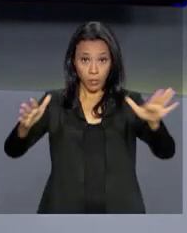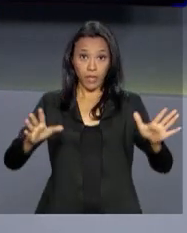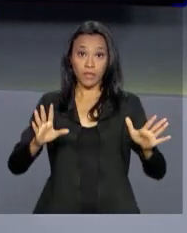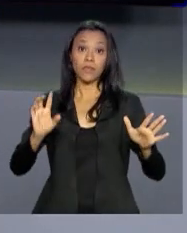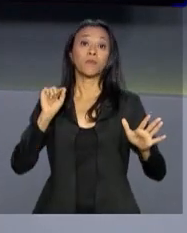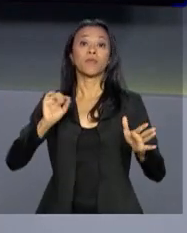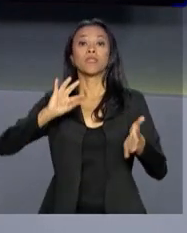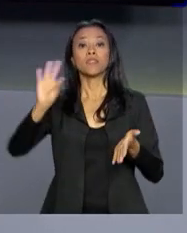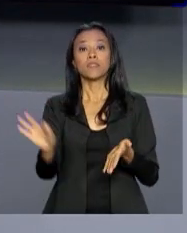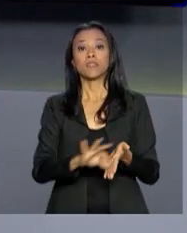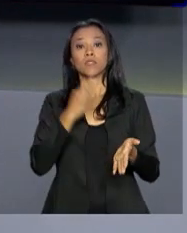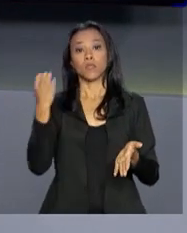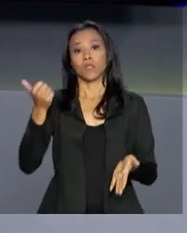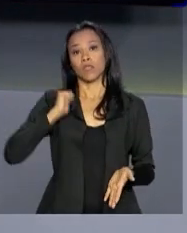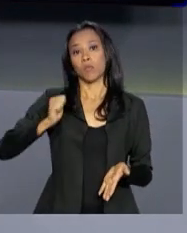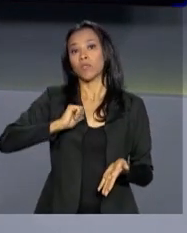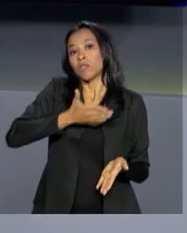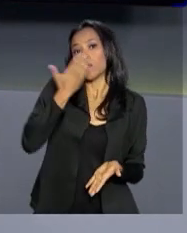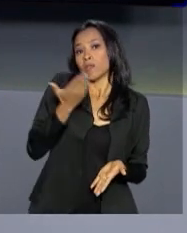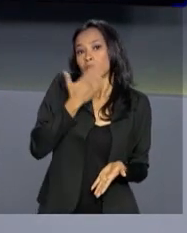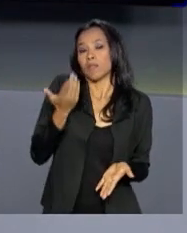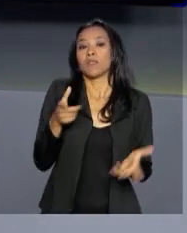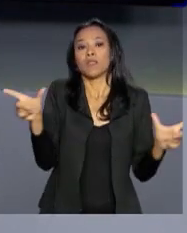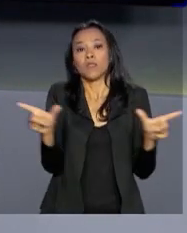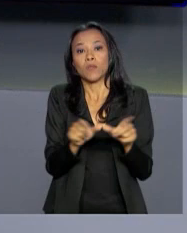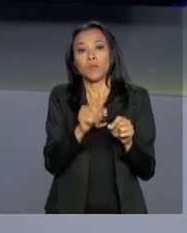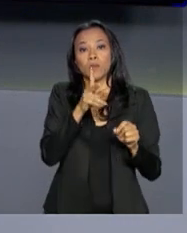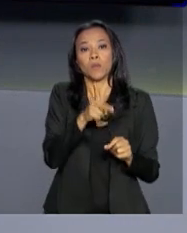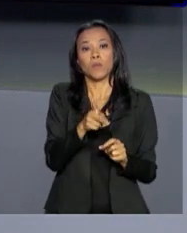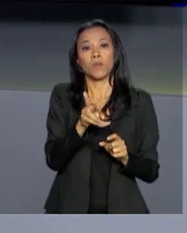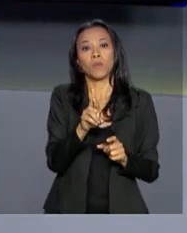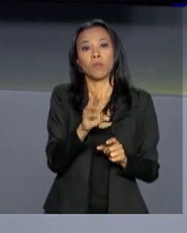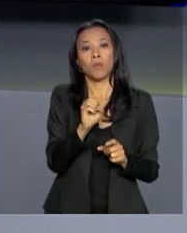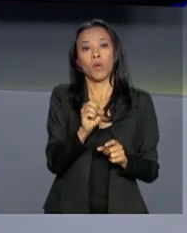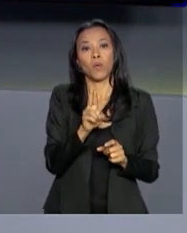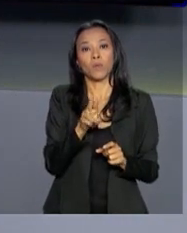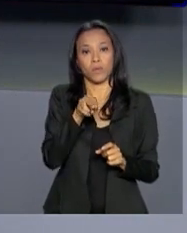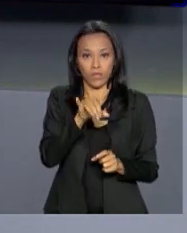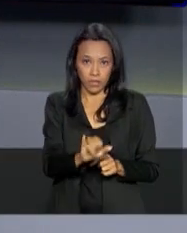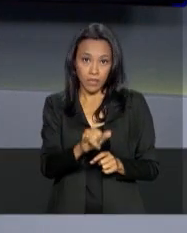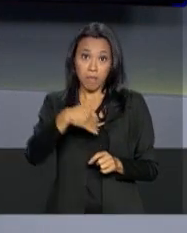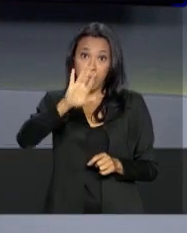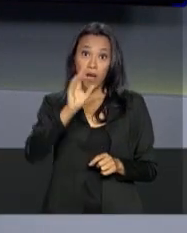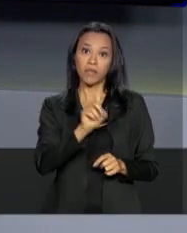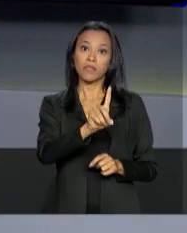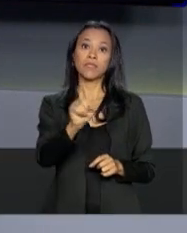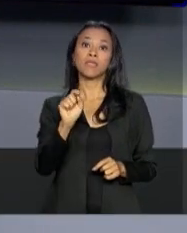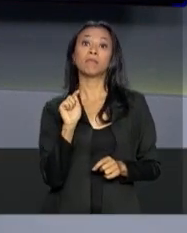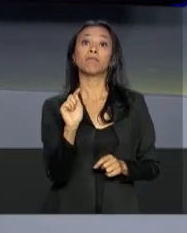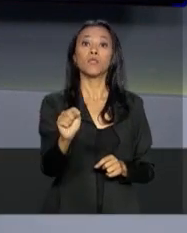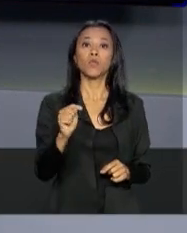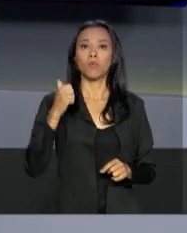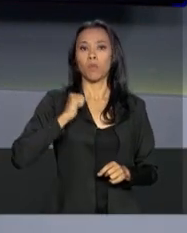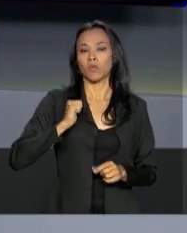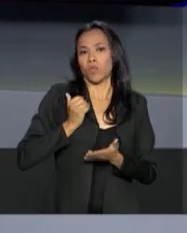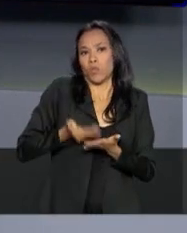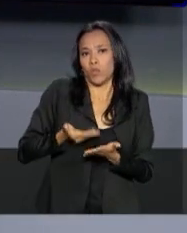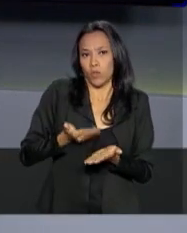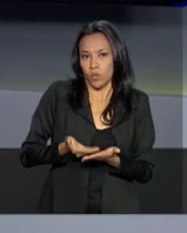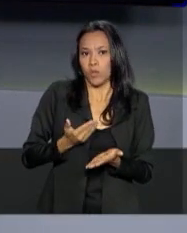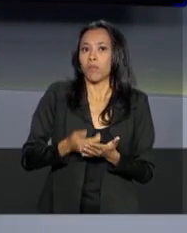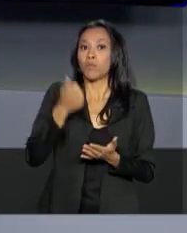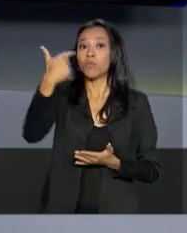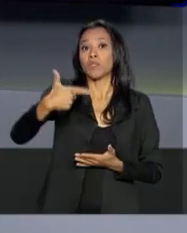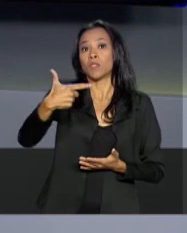inscrições das bolsas remanescentes do programa Universidade para Todos, o ProUni. São mais de 100 mil bolsas disponíveis para o